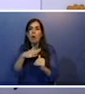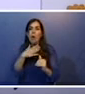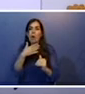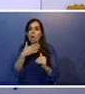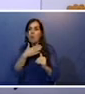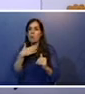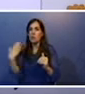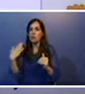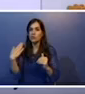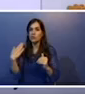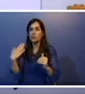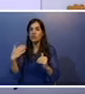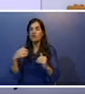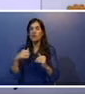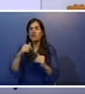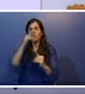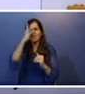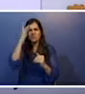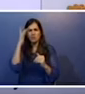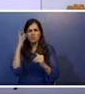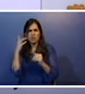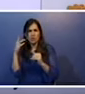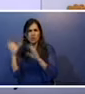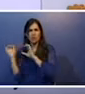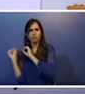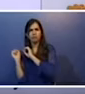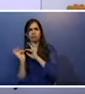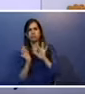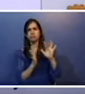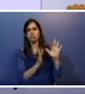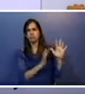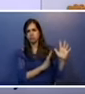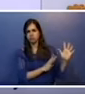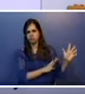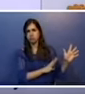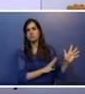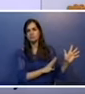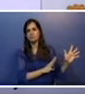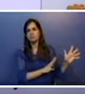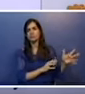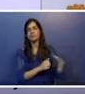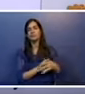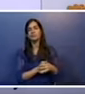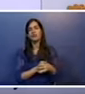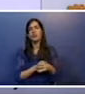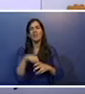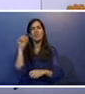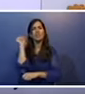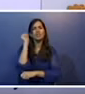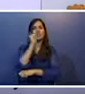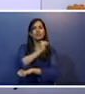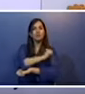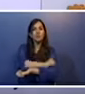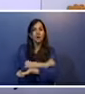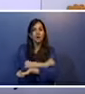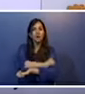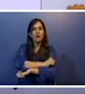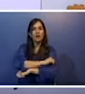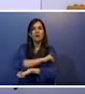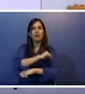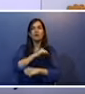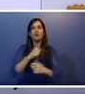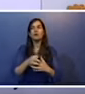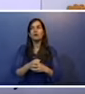vai se espalhando. As mesas do café ficam vazias. Na janela, alguns moradores com almofadas para